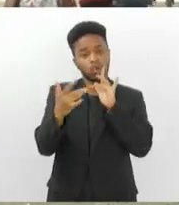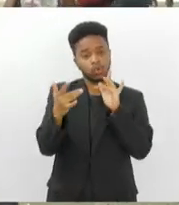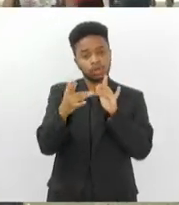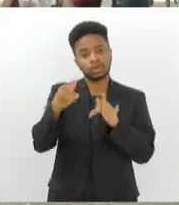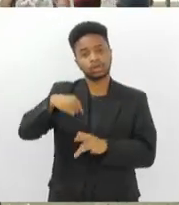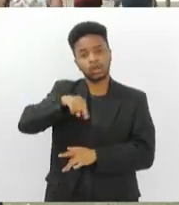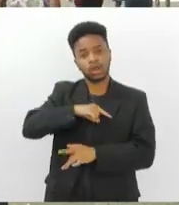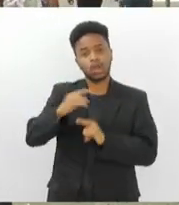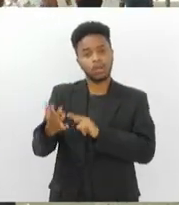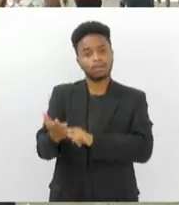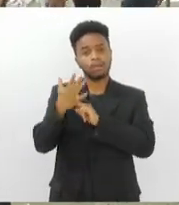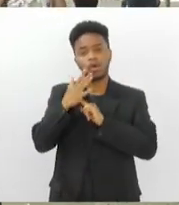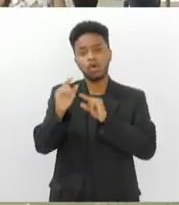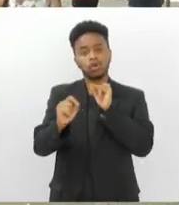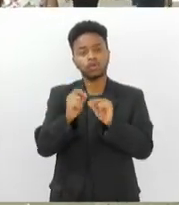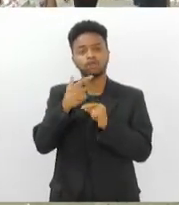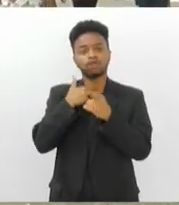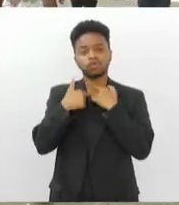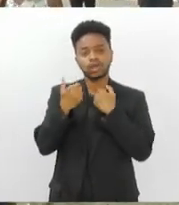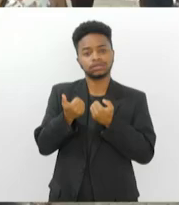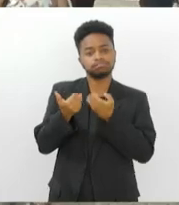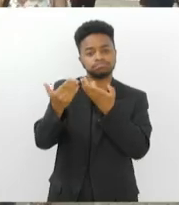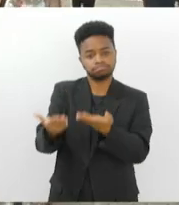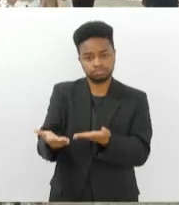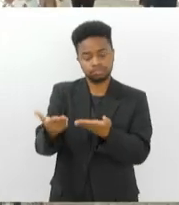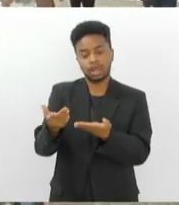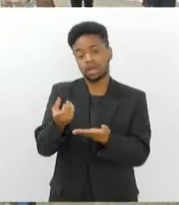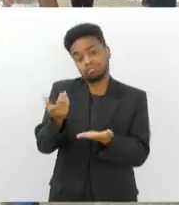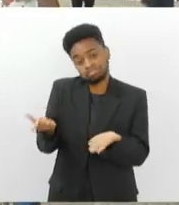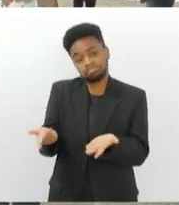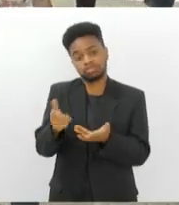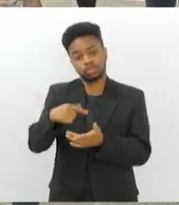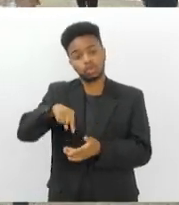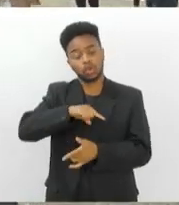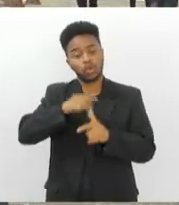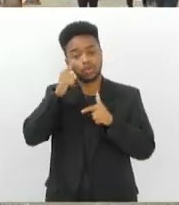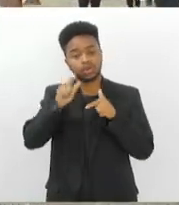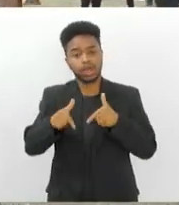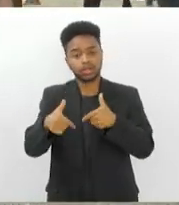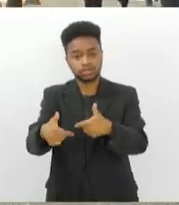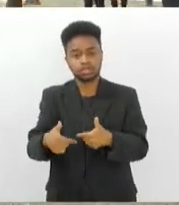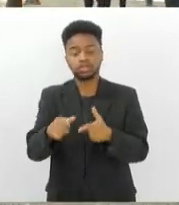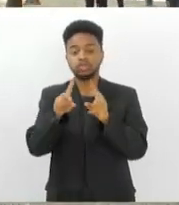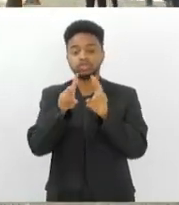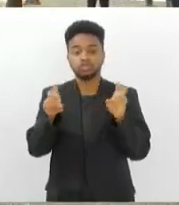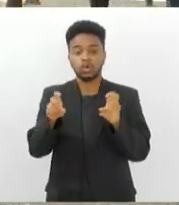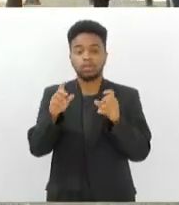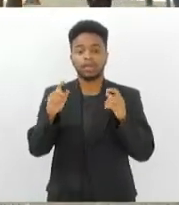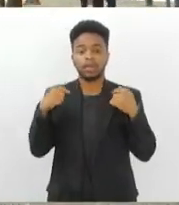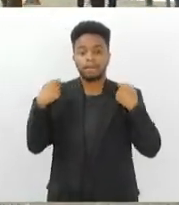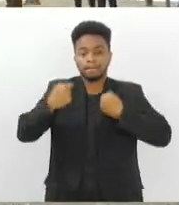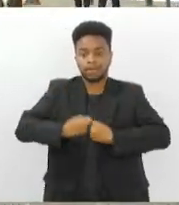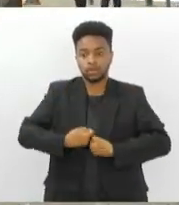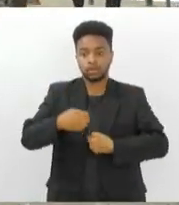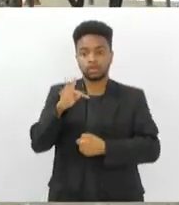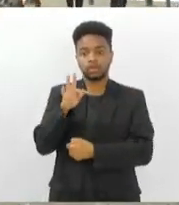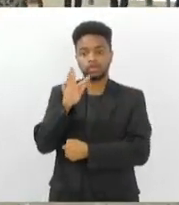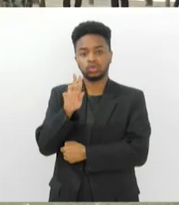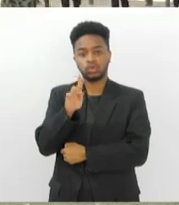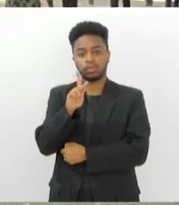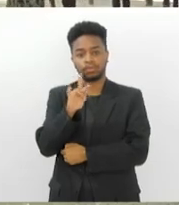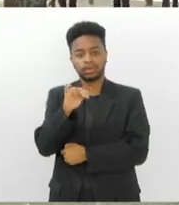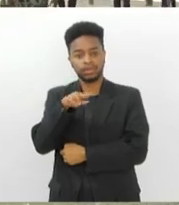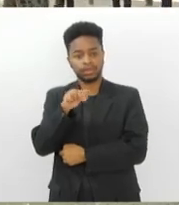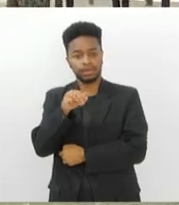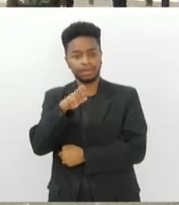mostrem aquilo que queiram contribuir eventualmente para que a gente possa atuar. E sobre o manto Tupinambá, que dia histórico